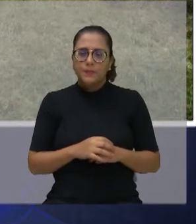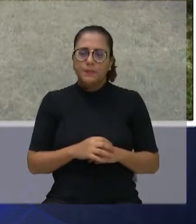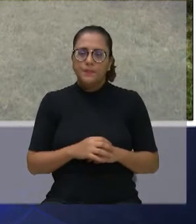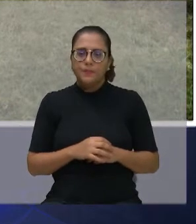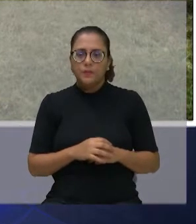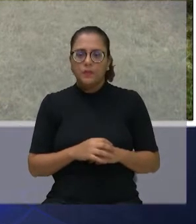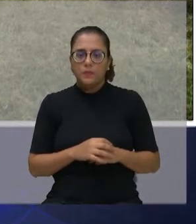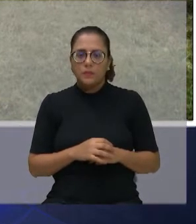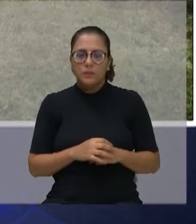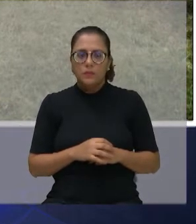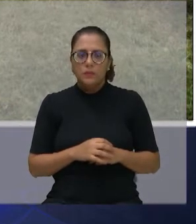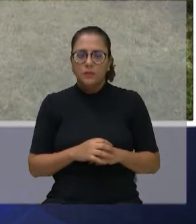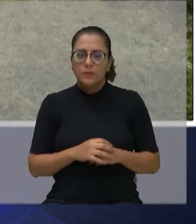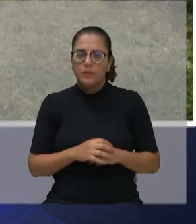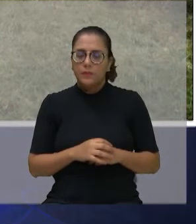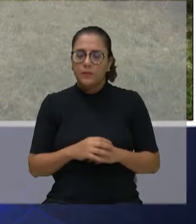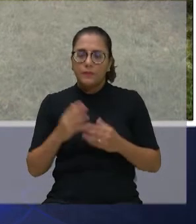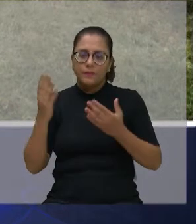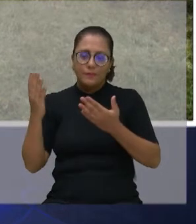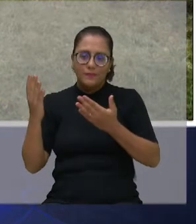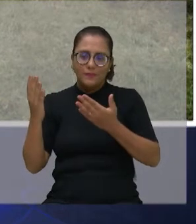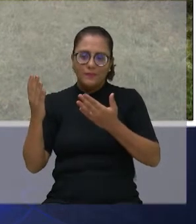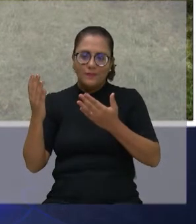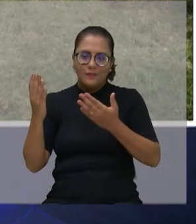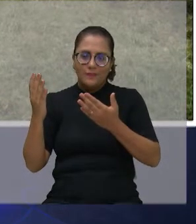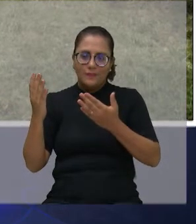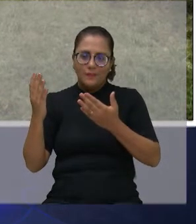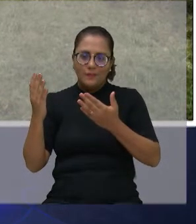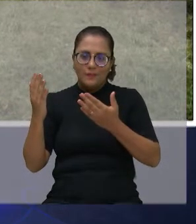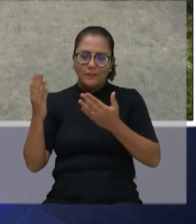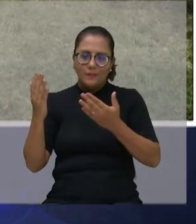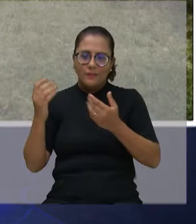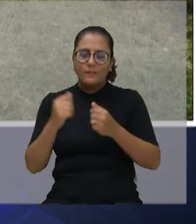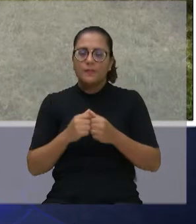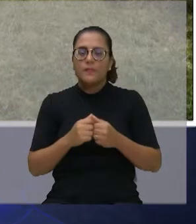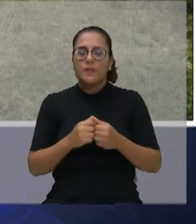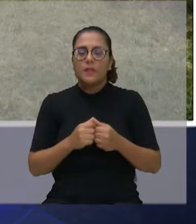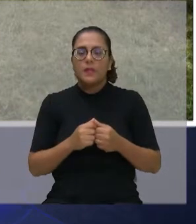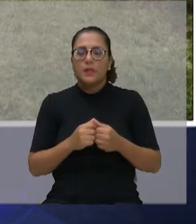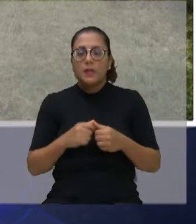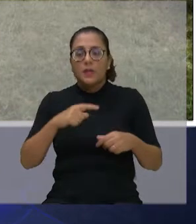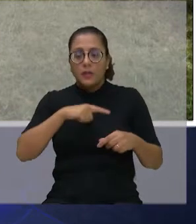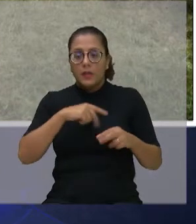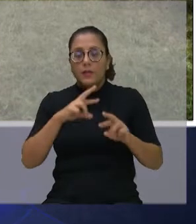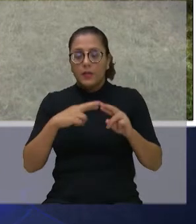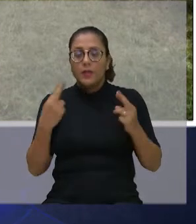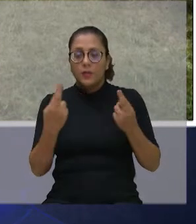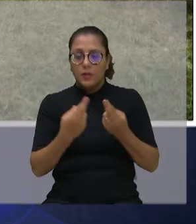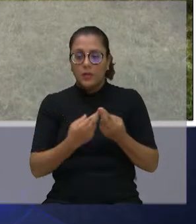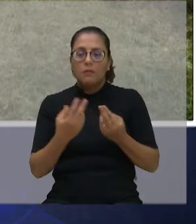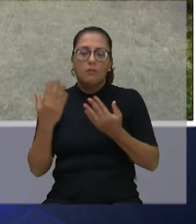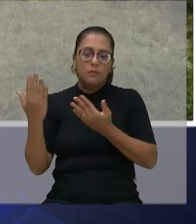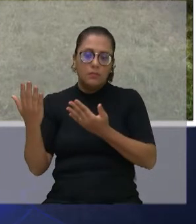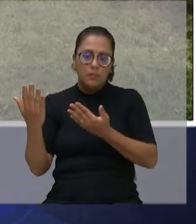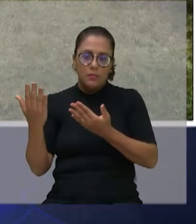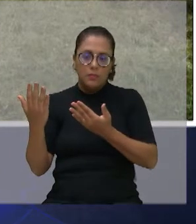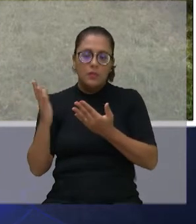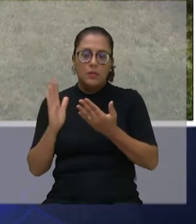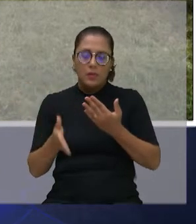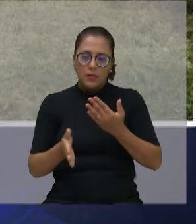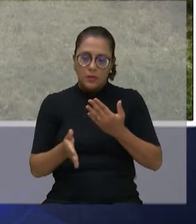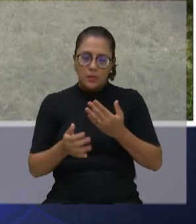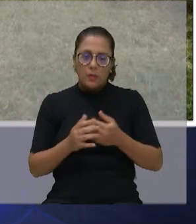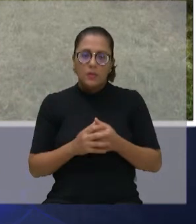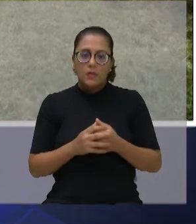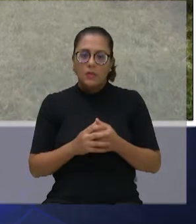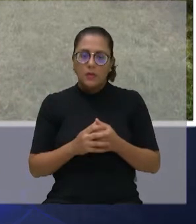Isso daqui até falar para a Nelma da Valquilândia, que nós tivemos uma reunião lá antes da eleição. A Nelma era